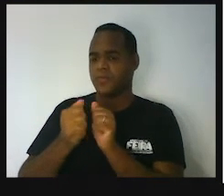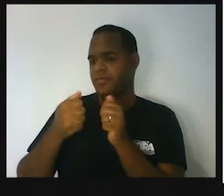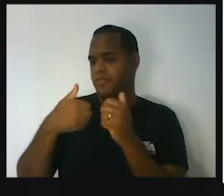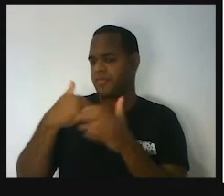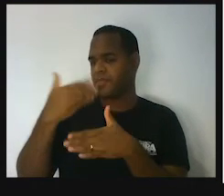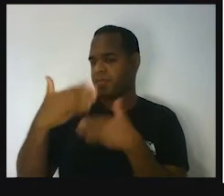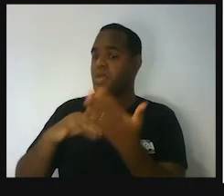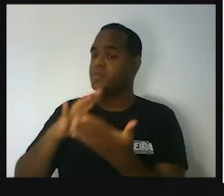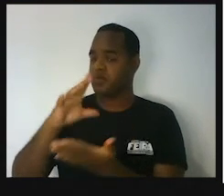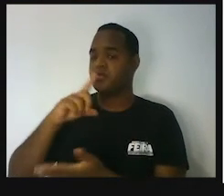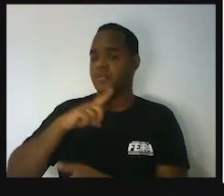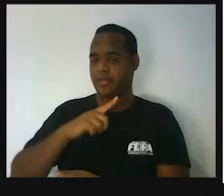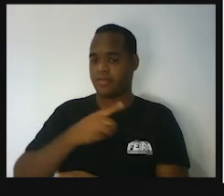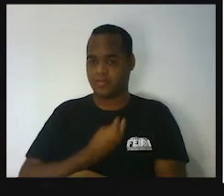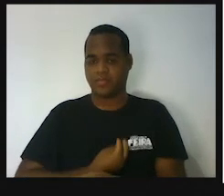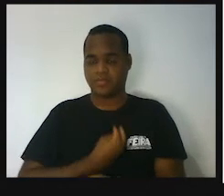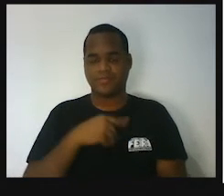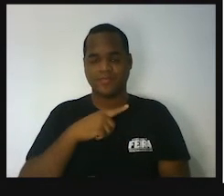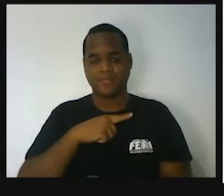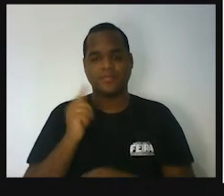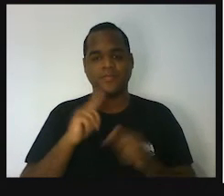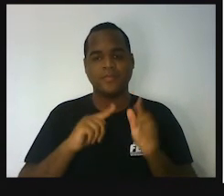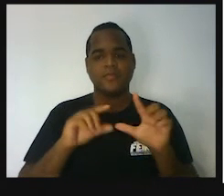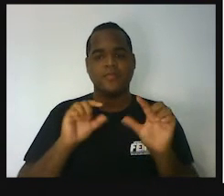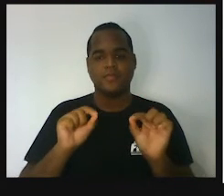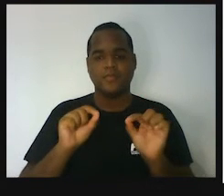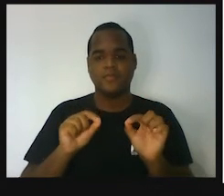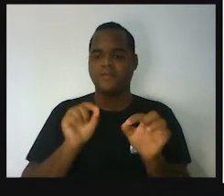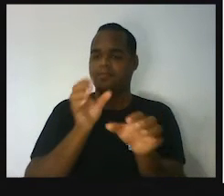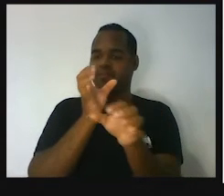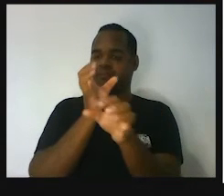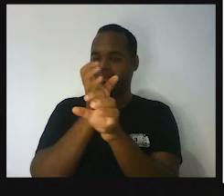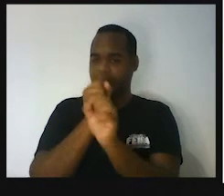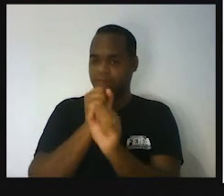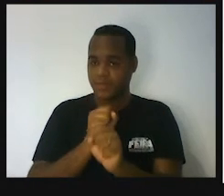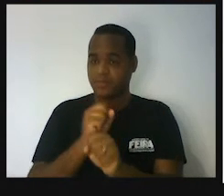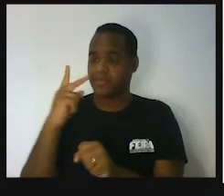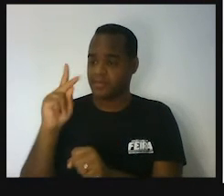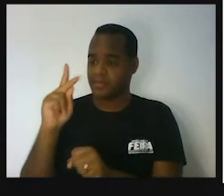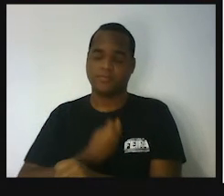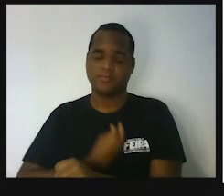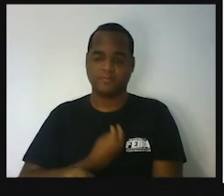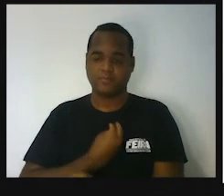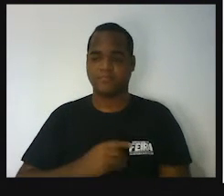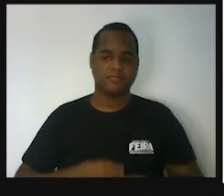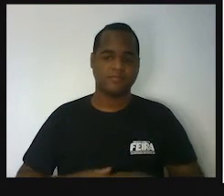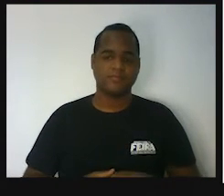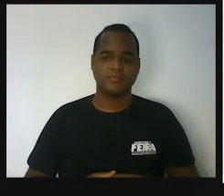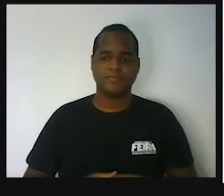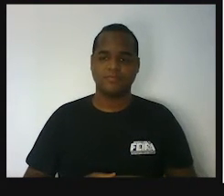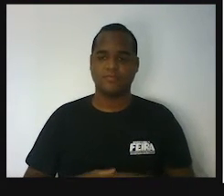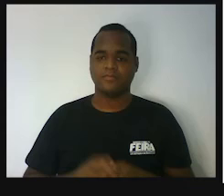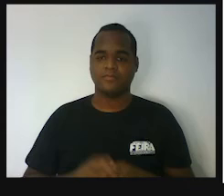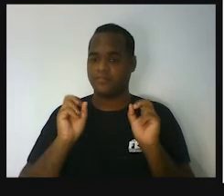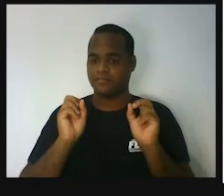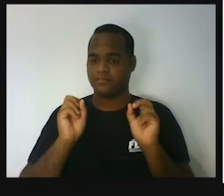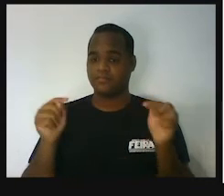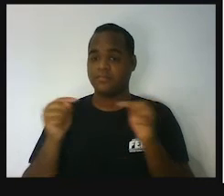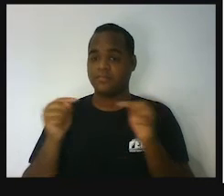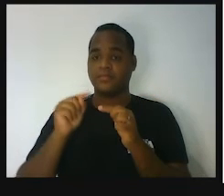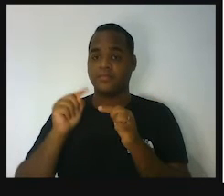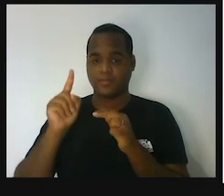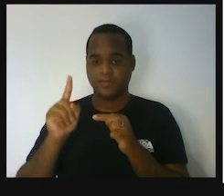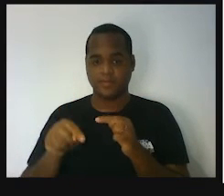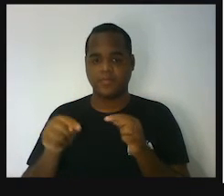que ele viveu, tem que dar o total da vida dele. Tá? Então, isso tem que